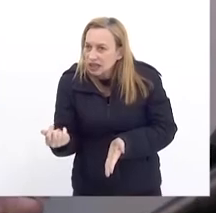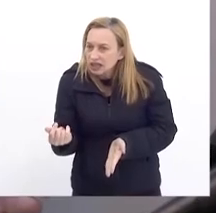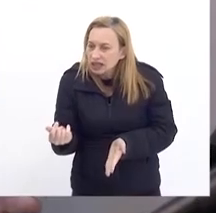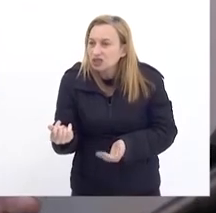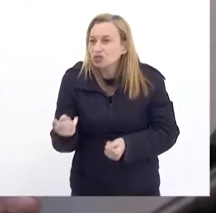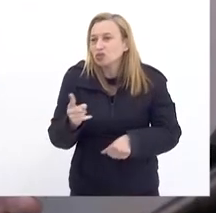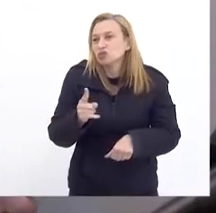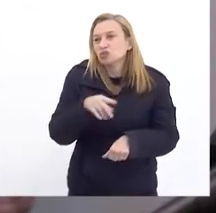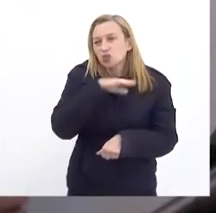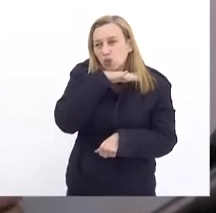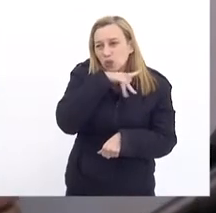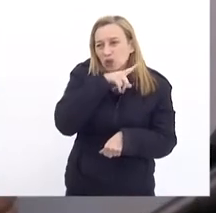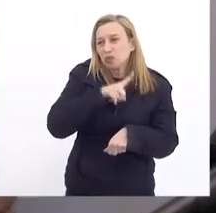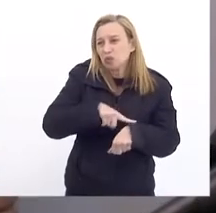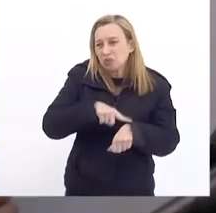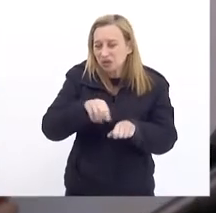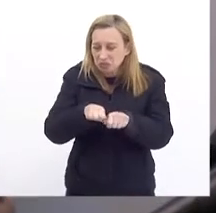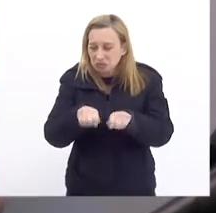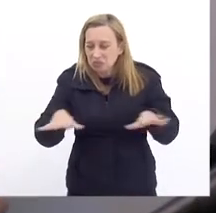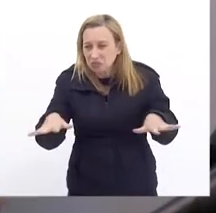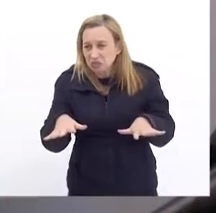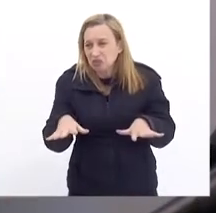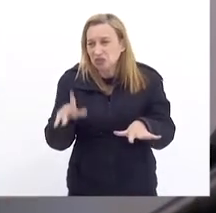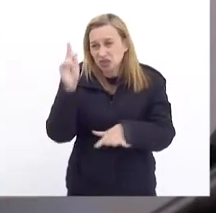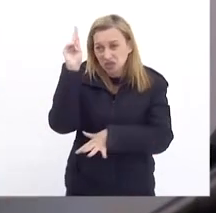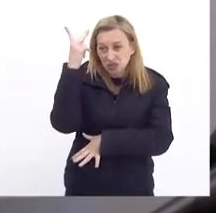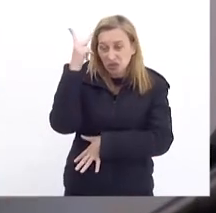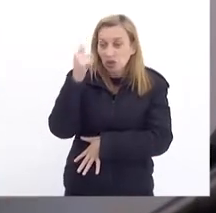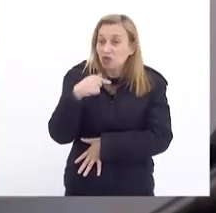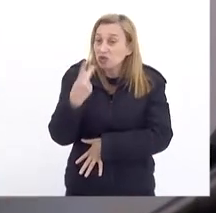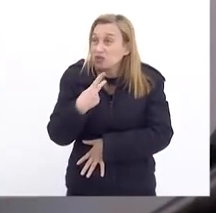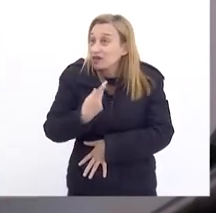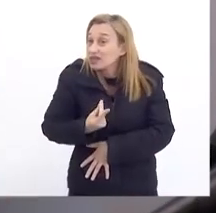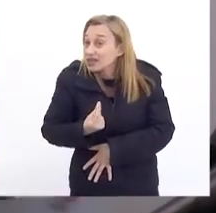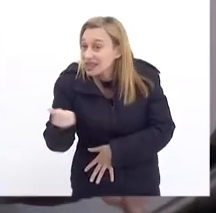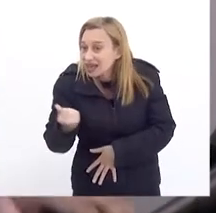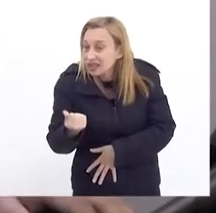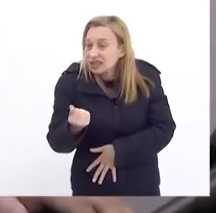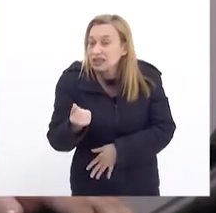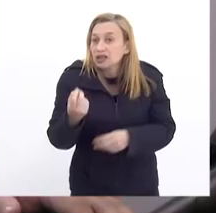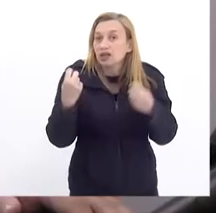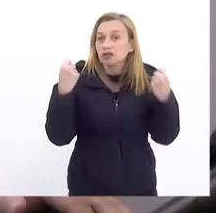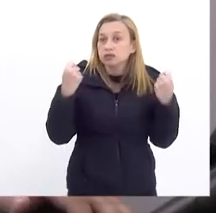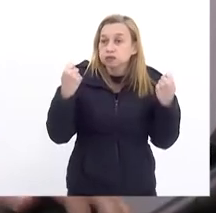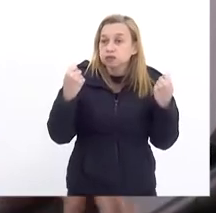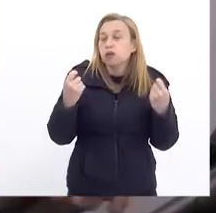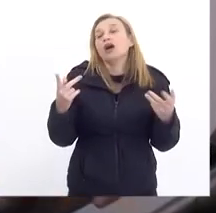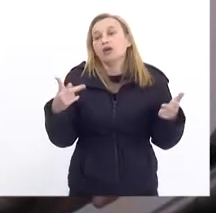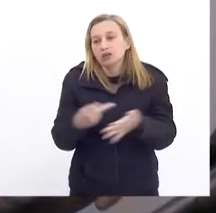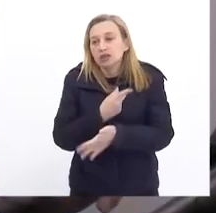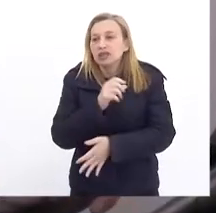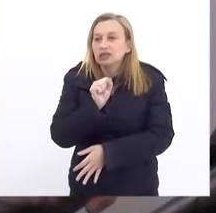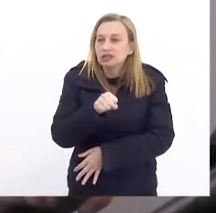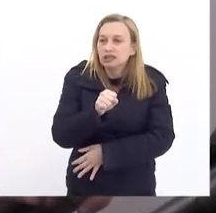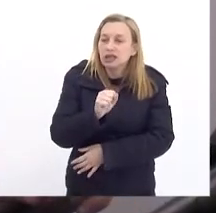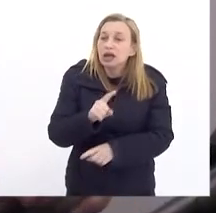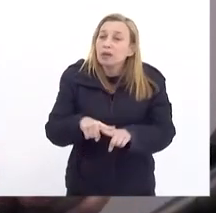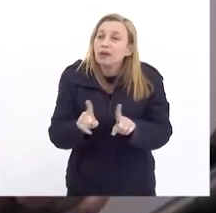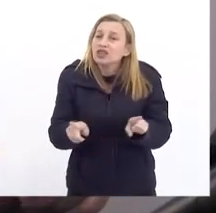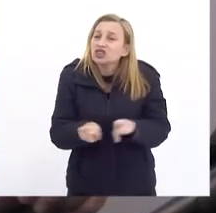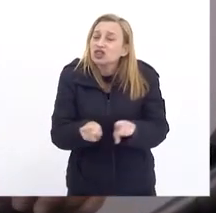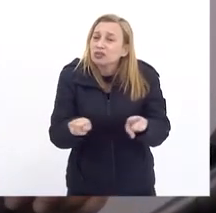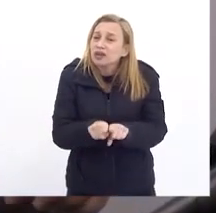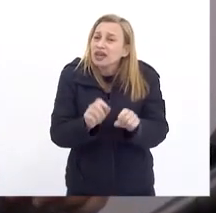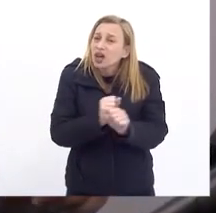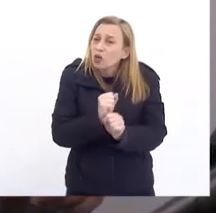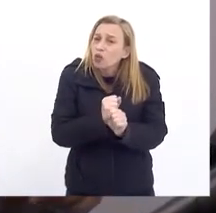momento pandêmico da história, e eu digo saindo já, torcendo para que isso aconteça, mas também é um